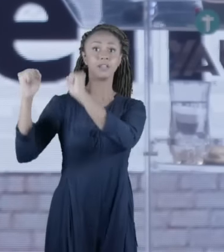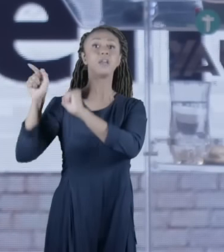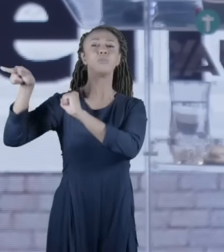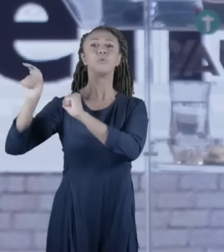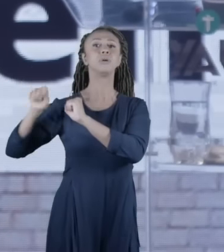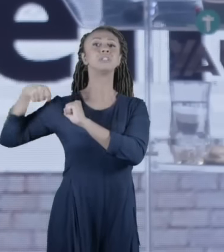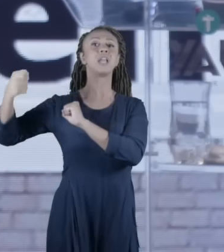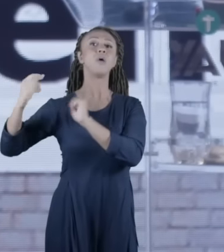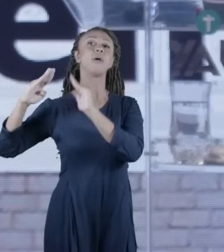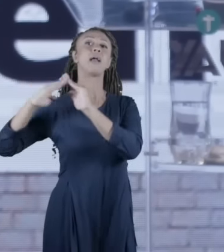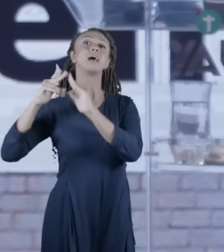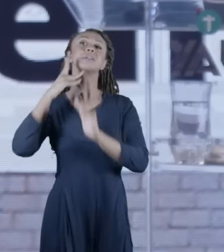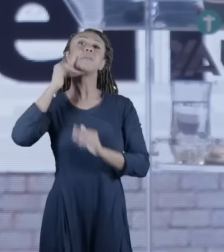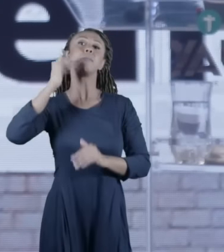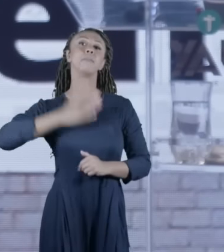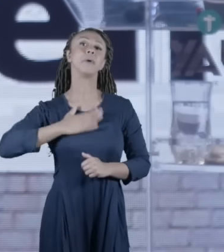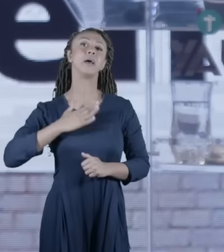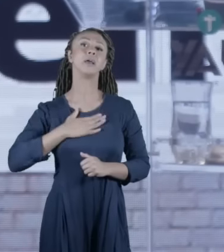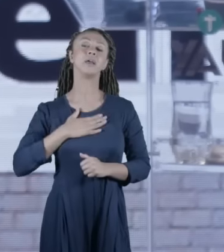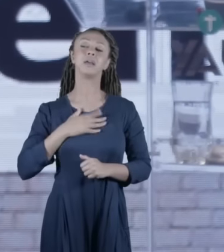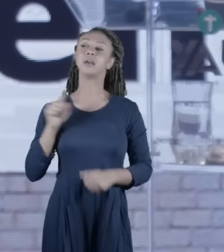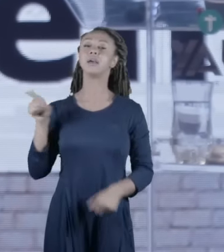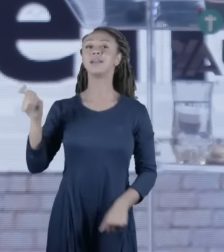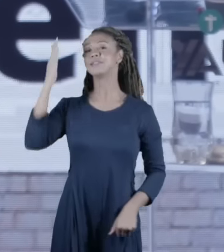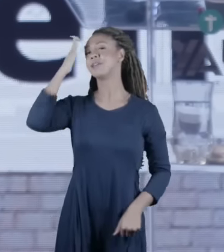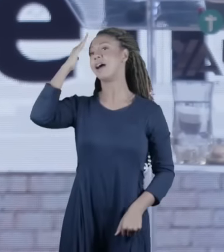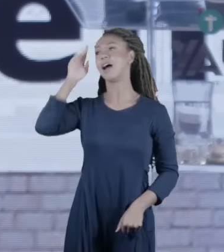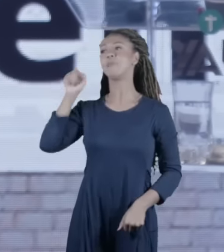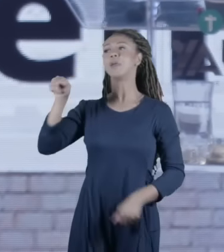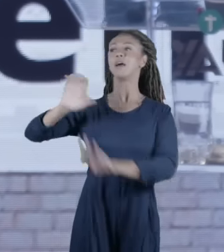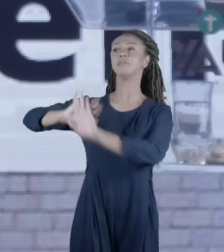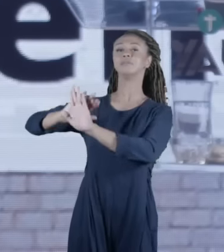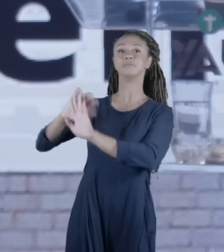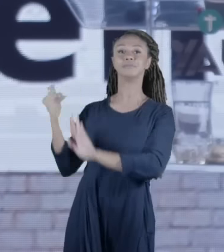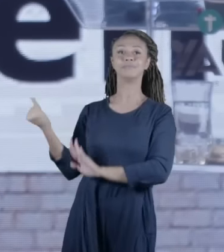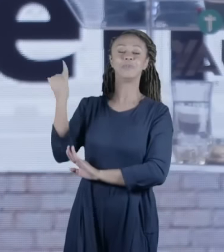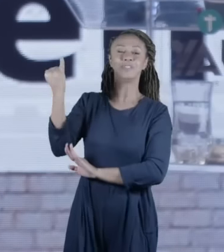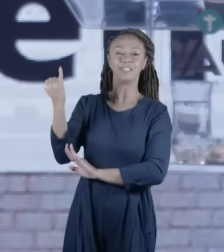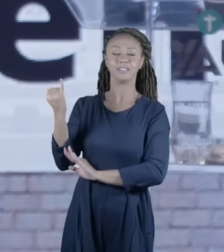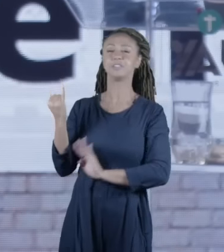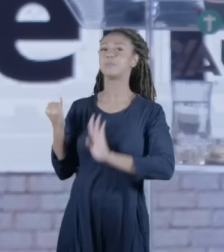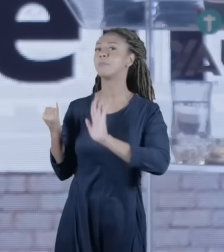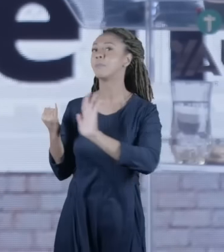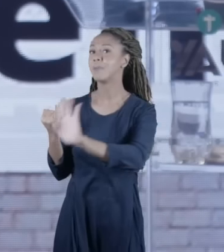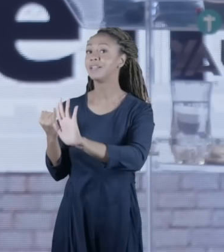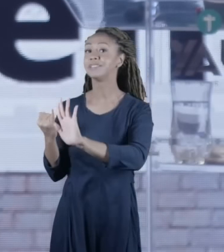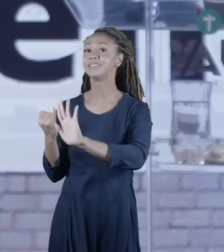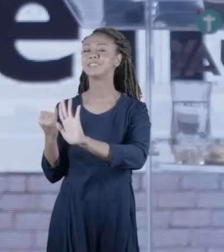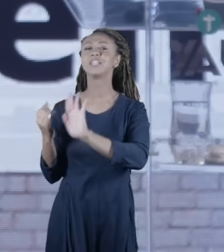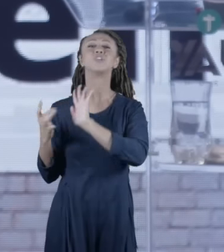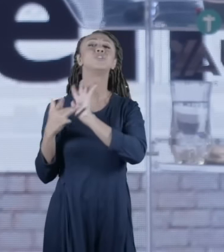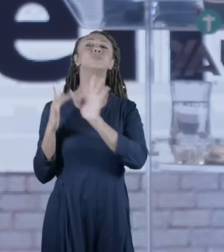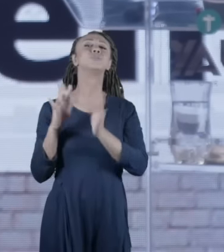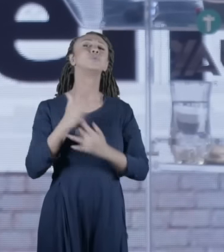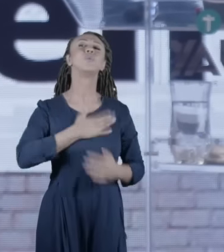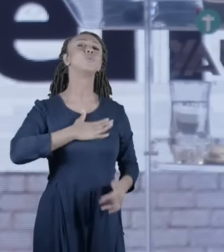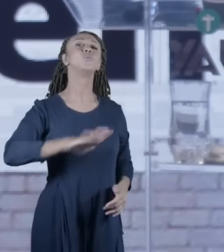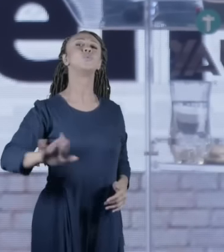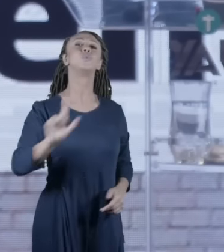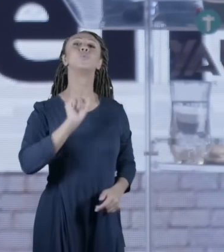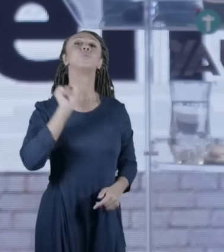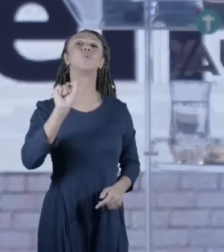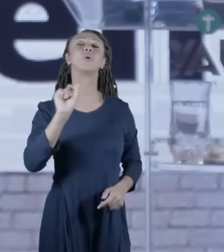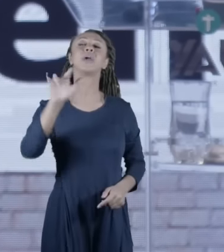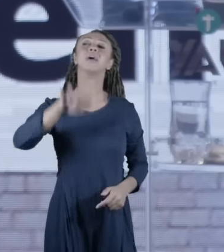ele via a importância do templo mas o que que ele não gostava da